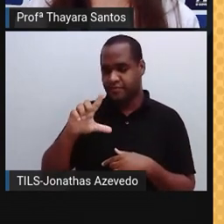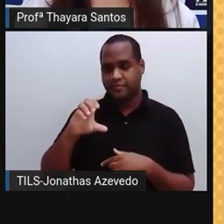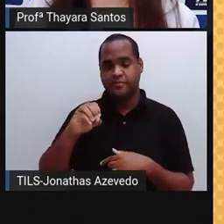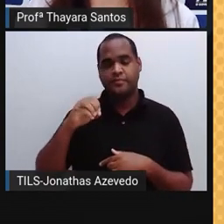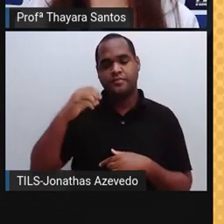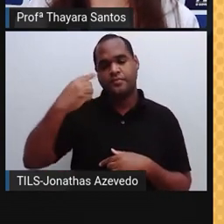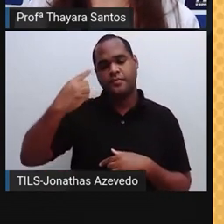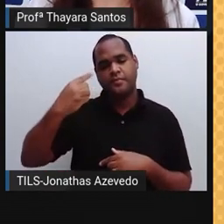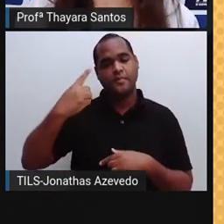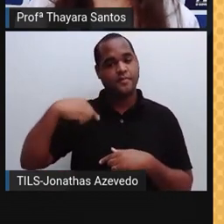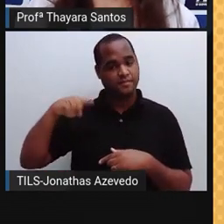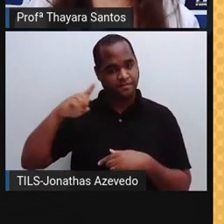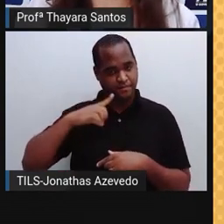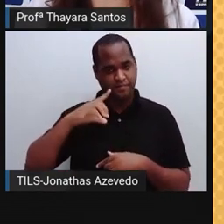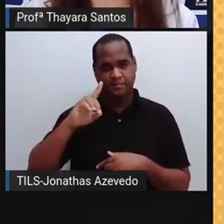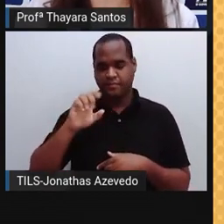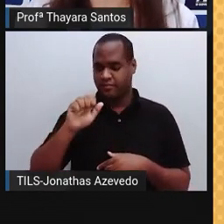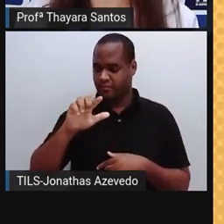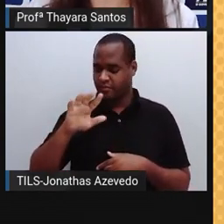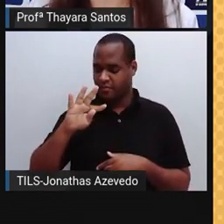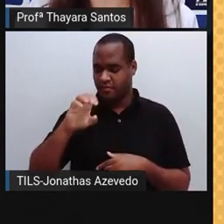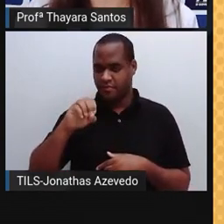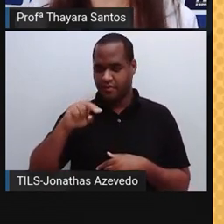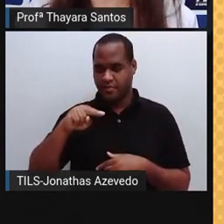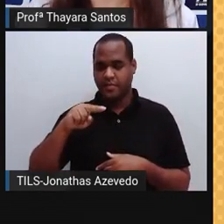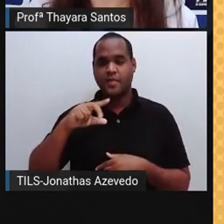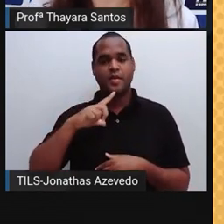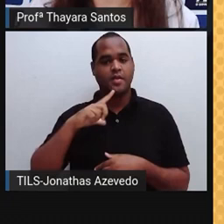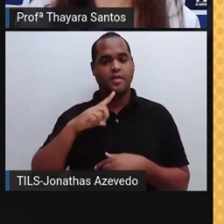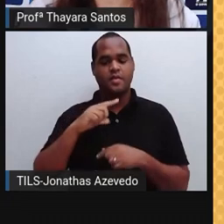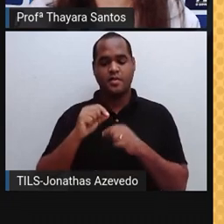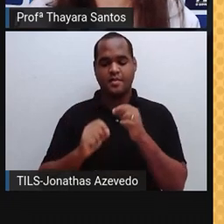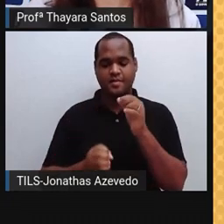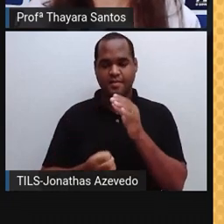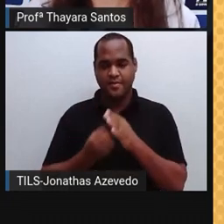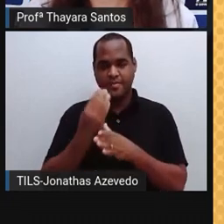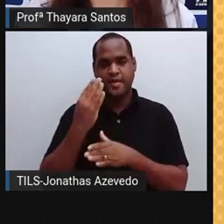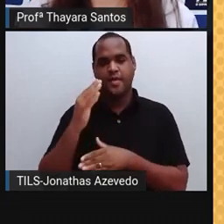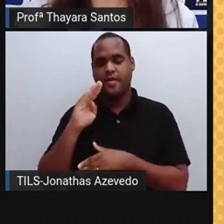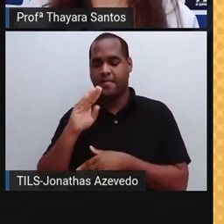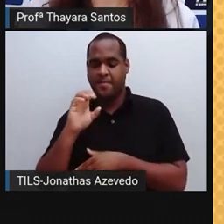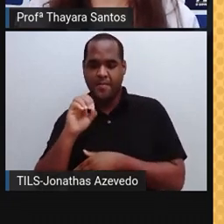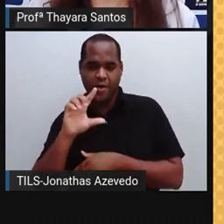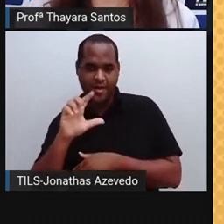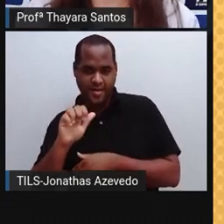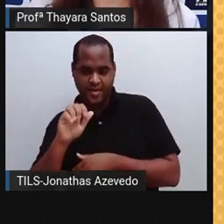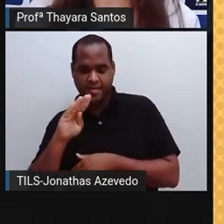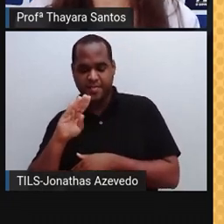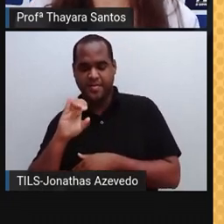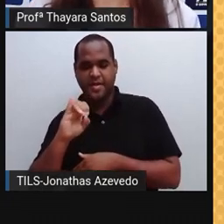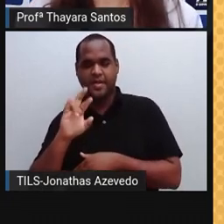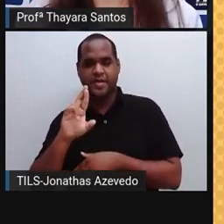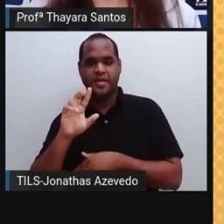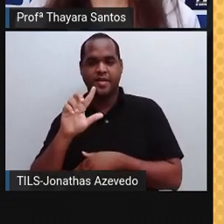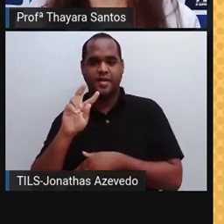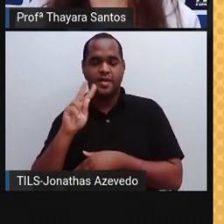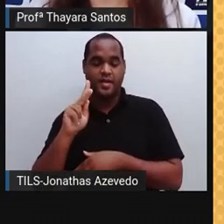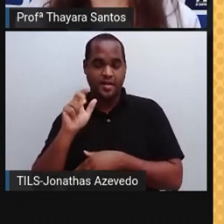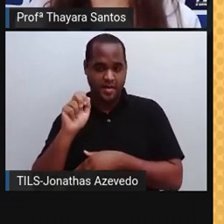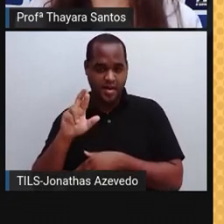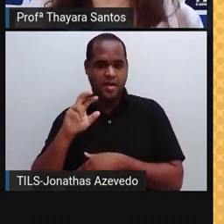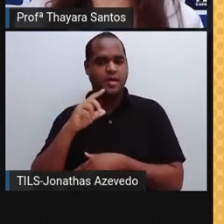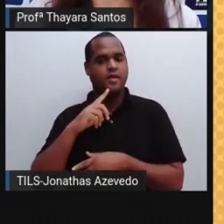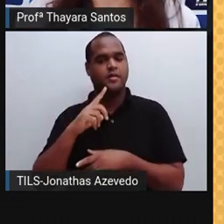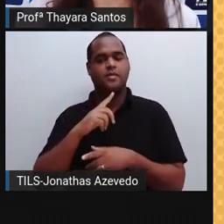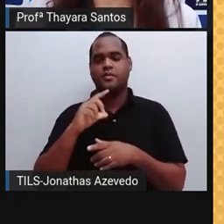foi o de Dalton. Ele ficou conhecido como modelo da bola de bilhar. Por quê? Para Dalton, o átomo ele